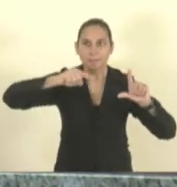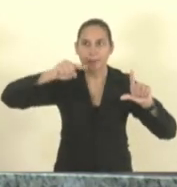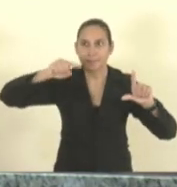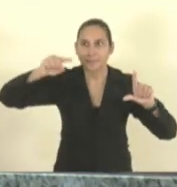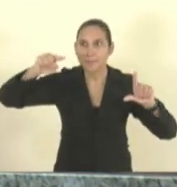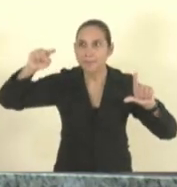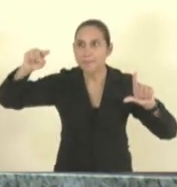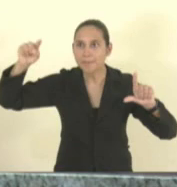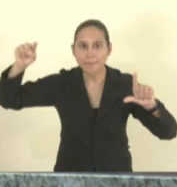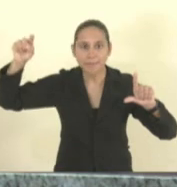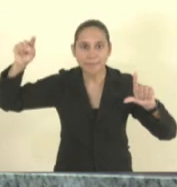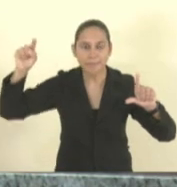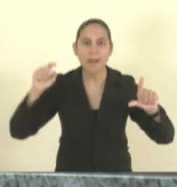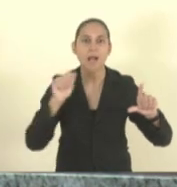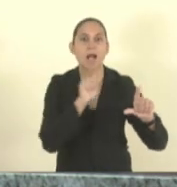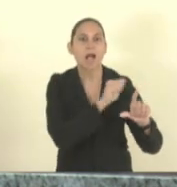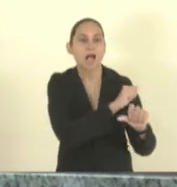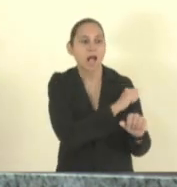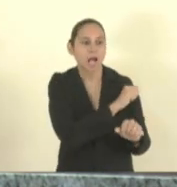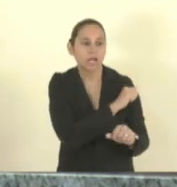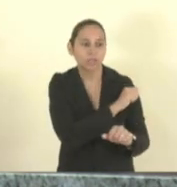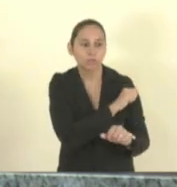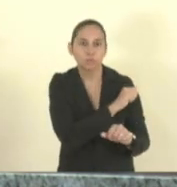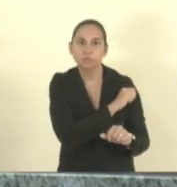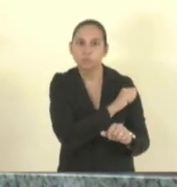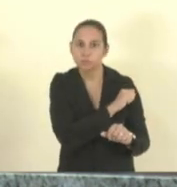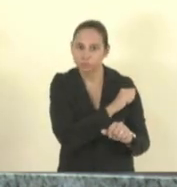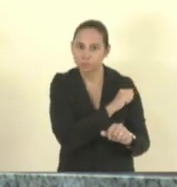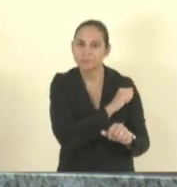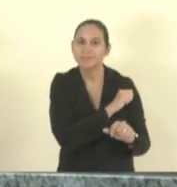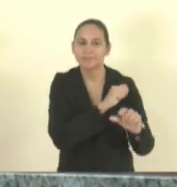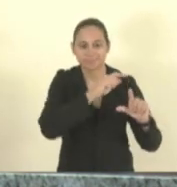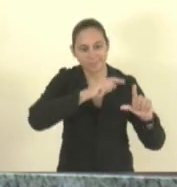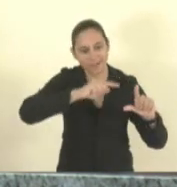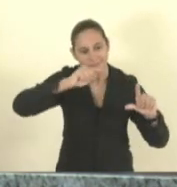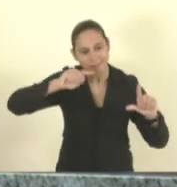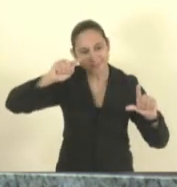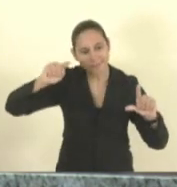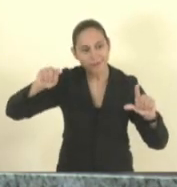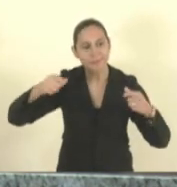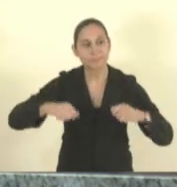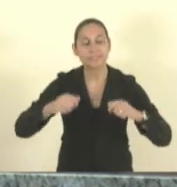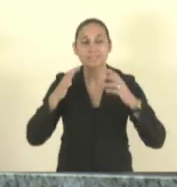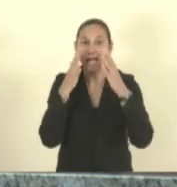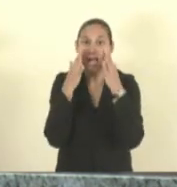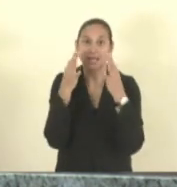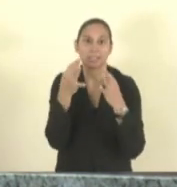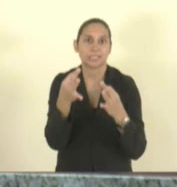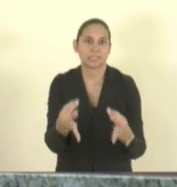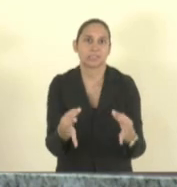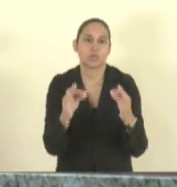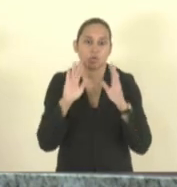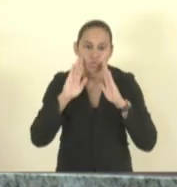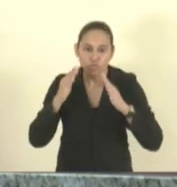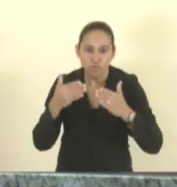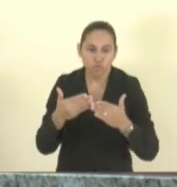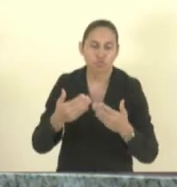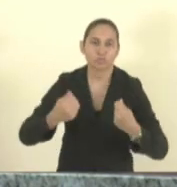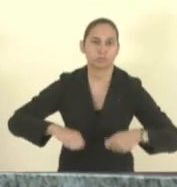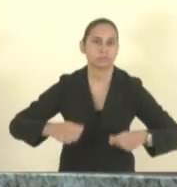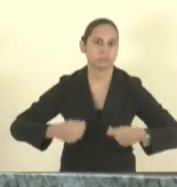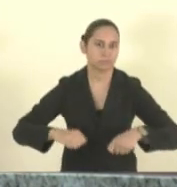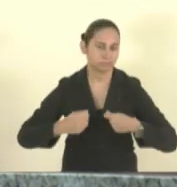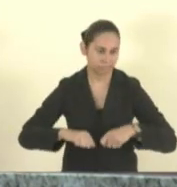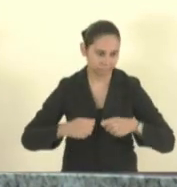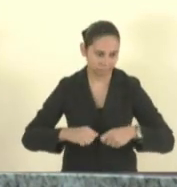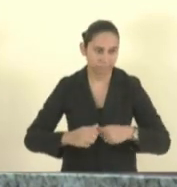alunos que vão chegando muito crescente então nós temos que prestar atenção sobre isso a